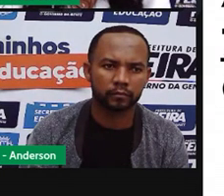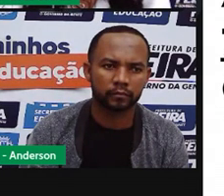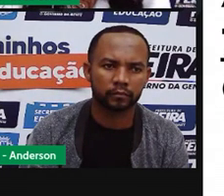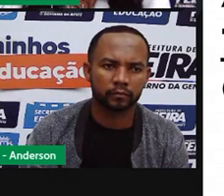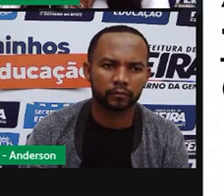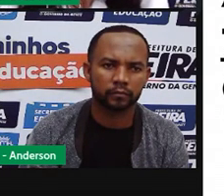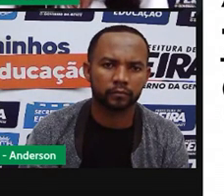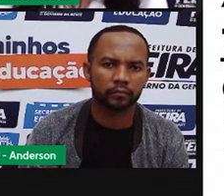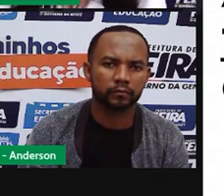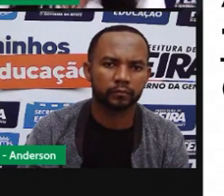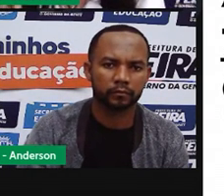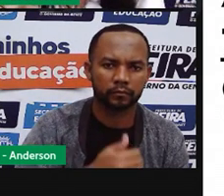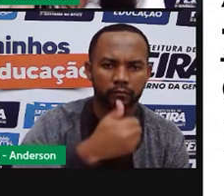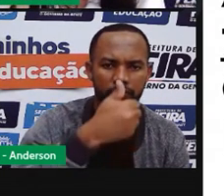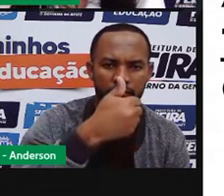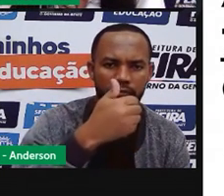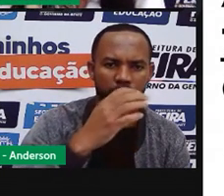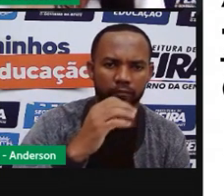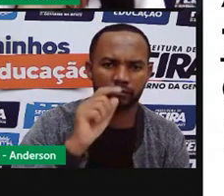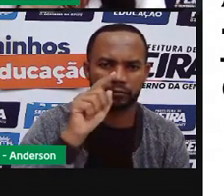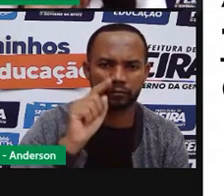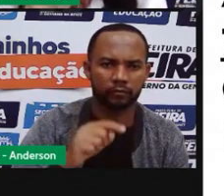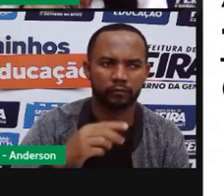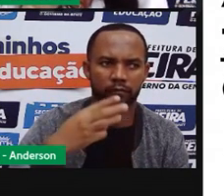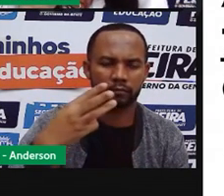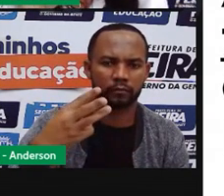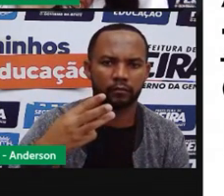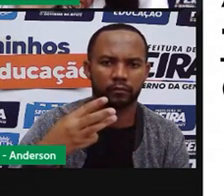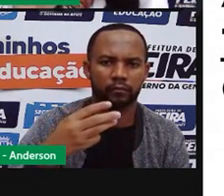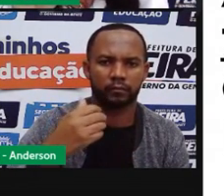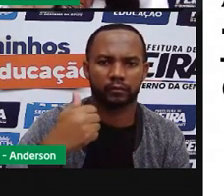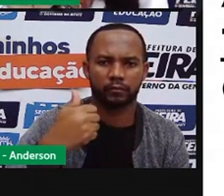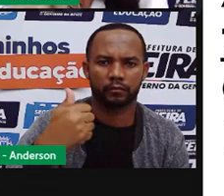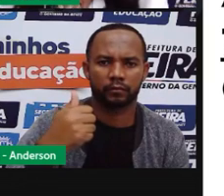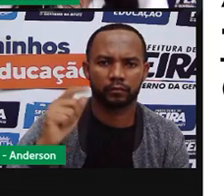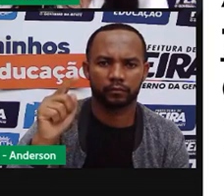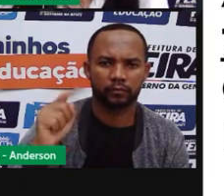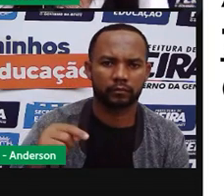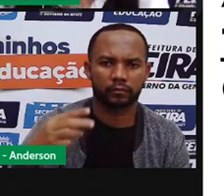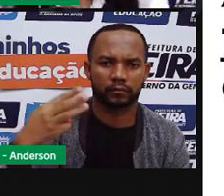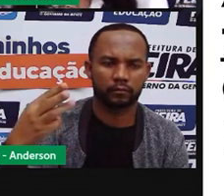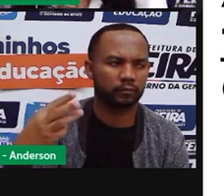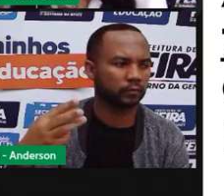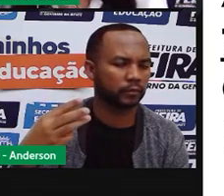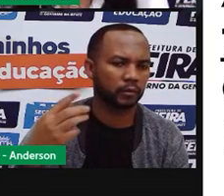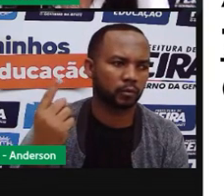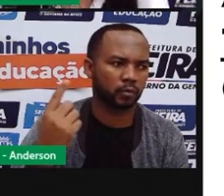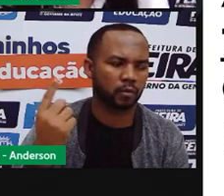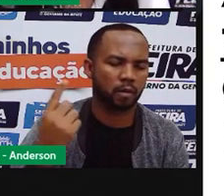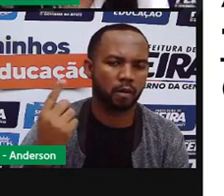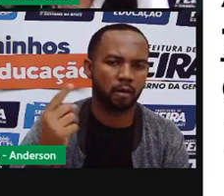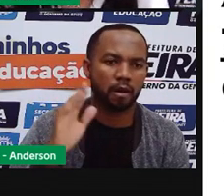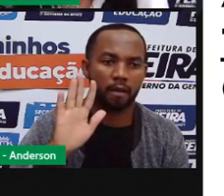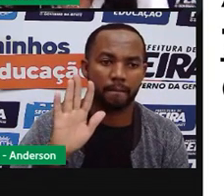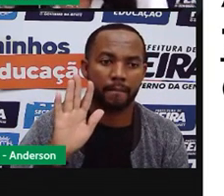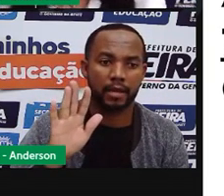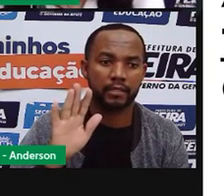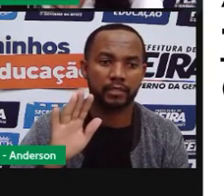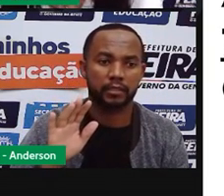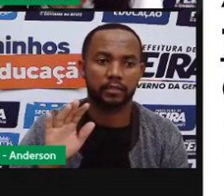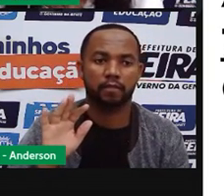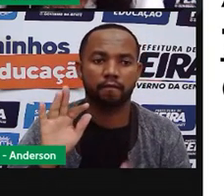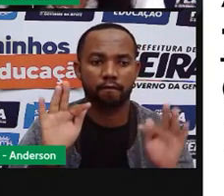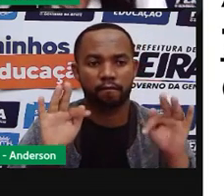dez e trinta onze e trinta uma hora ah Pró mas ele também vai terminar meio